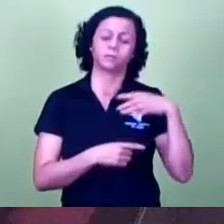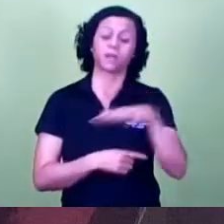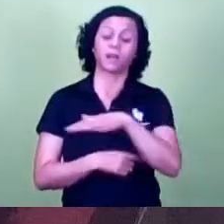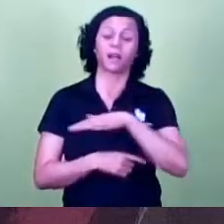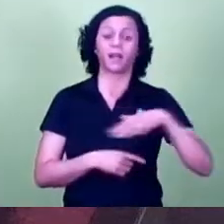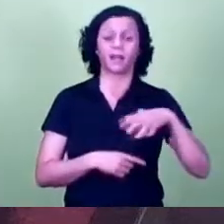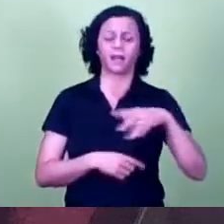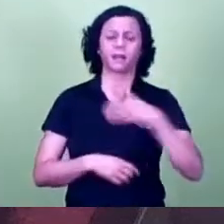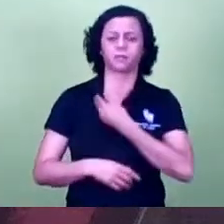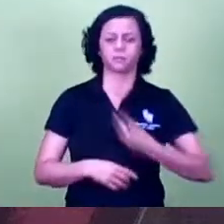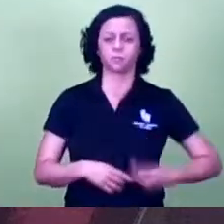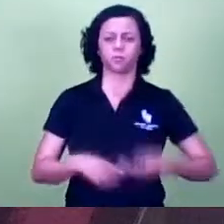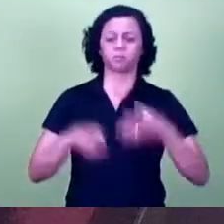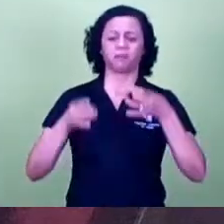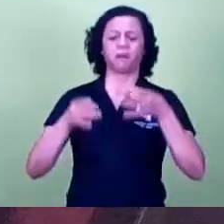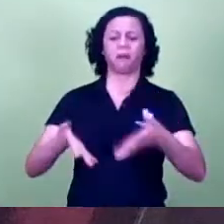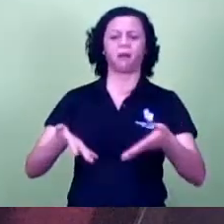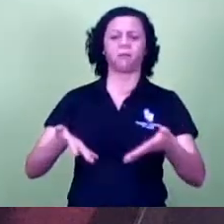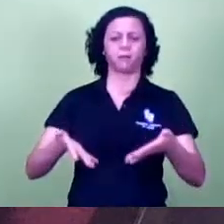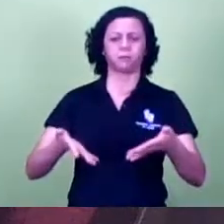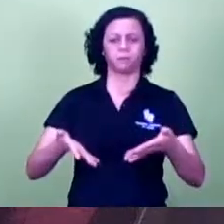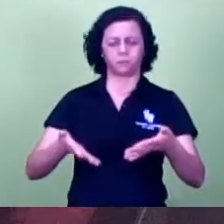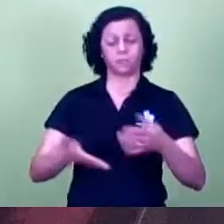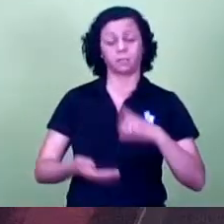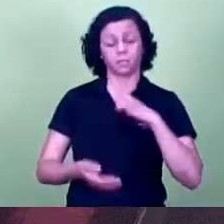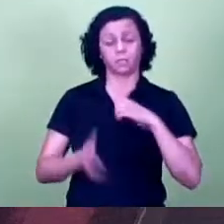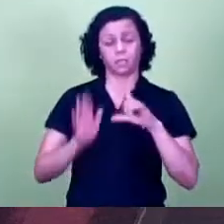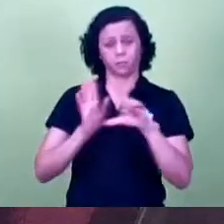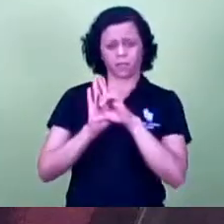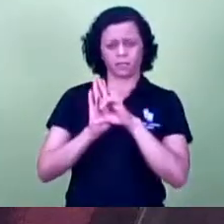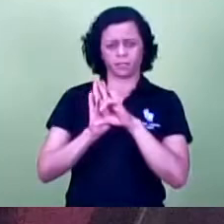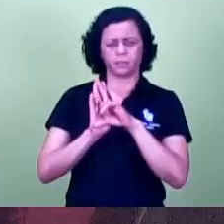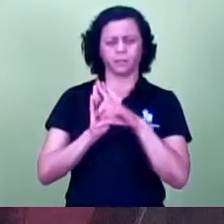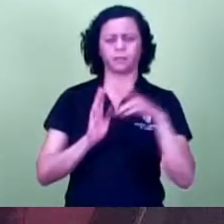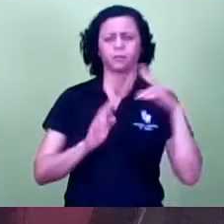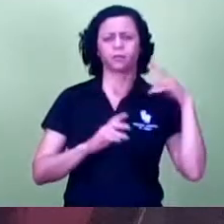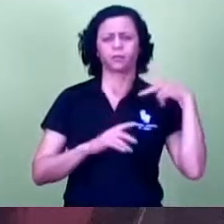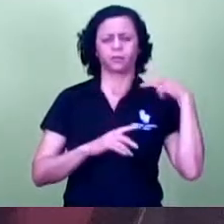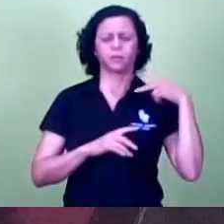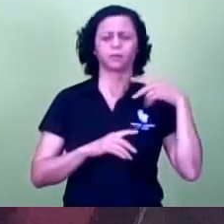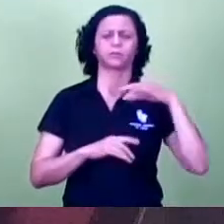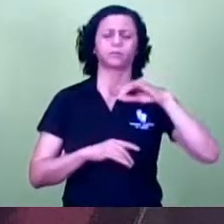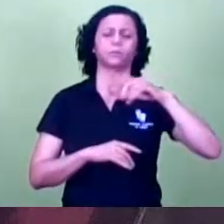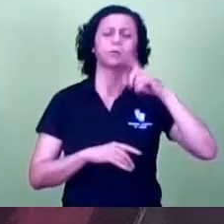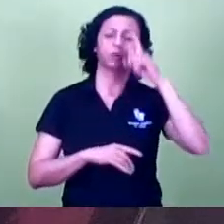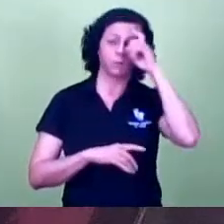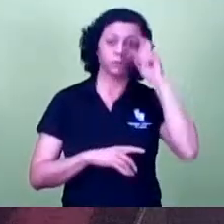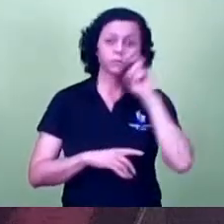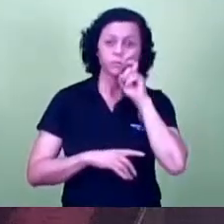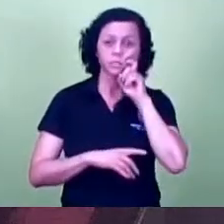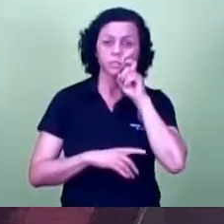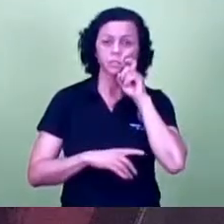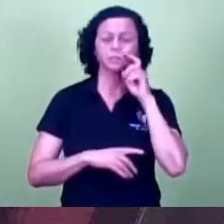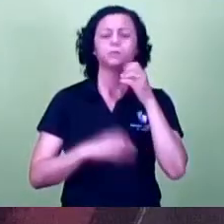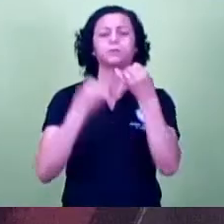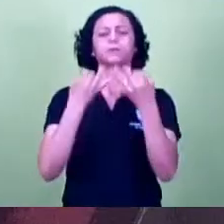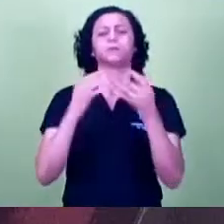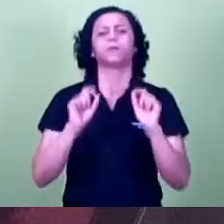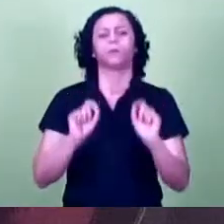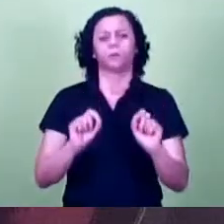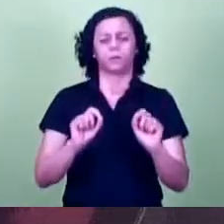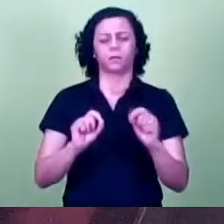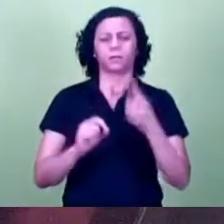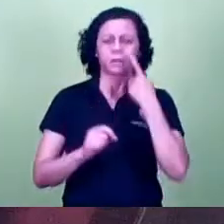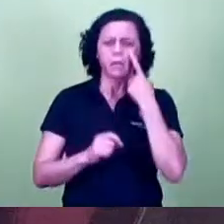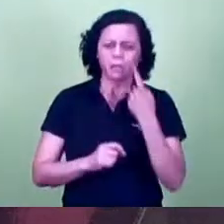abandonadas. Tem até uma lei que o vereador Julinho Rociola, interessante, que você colocar